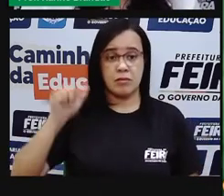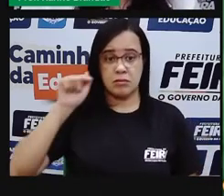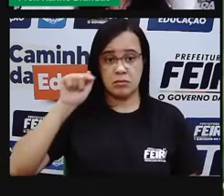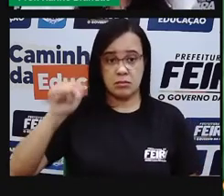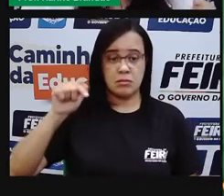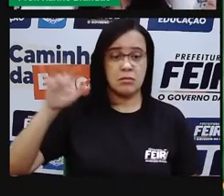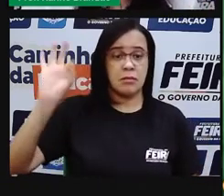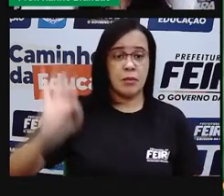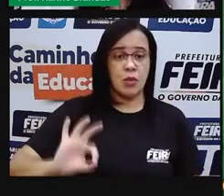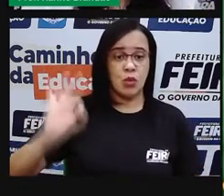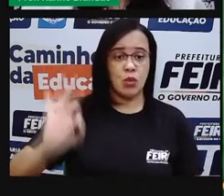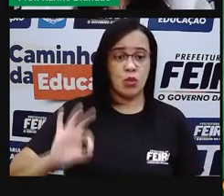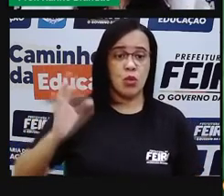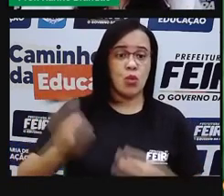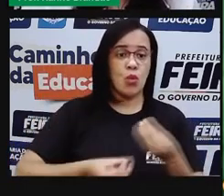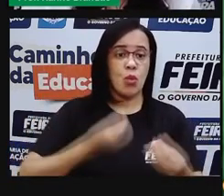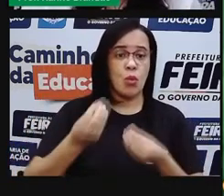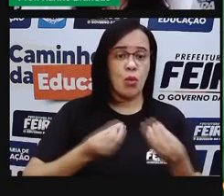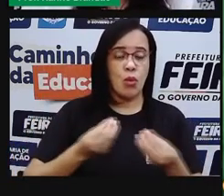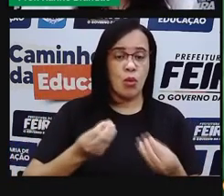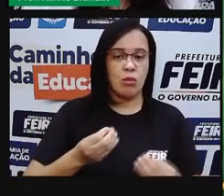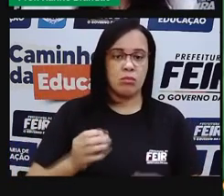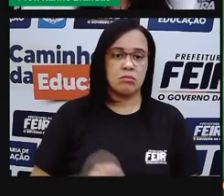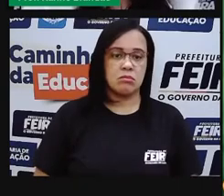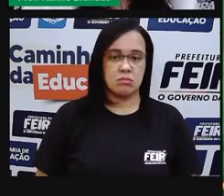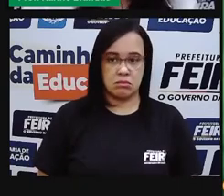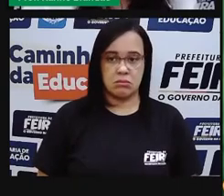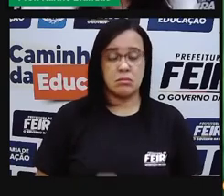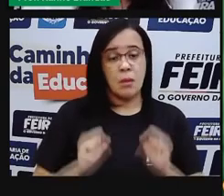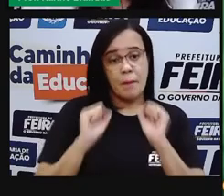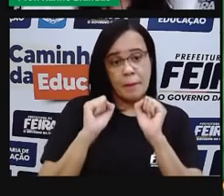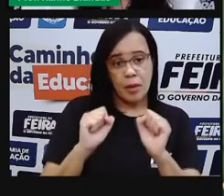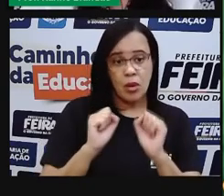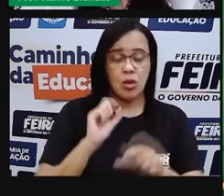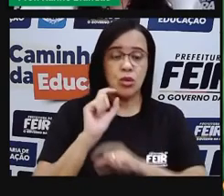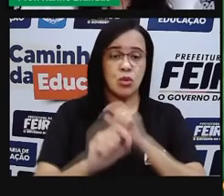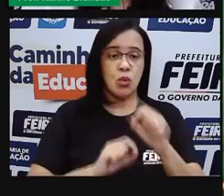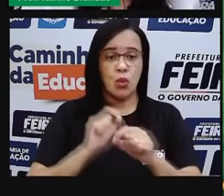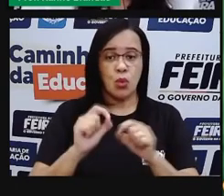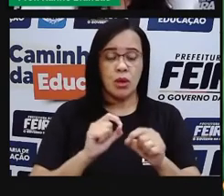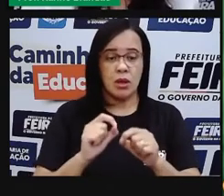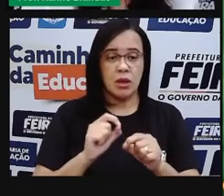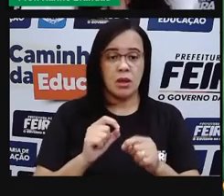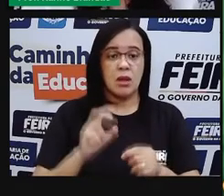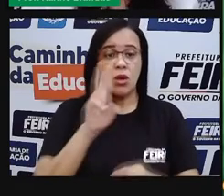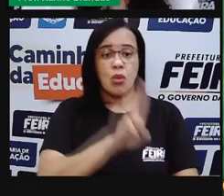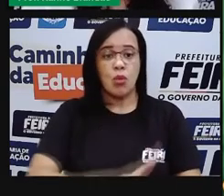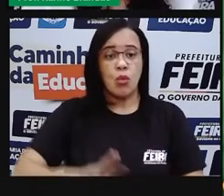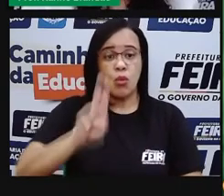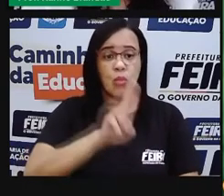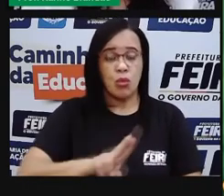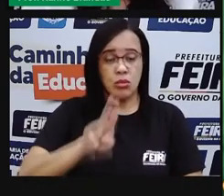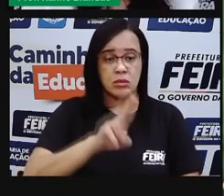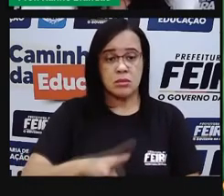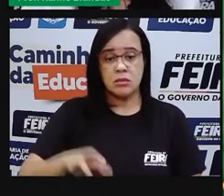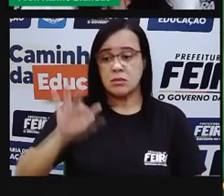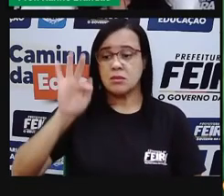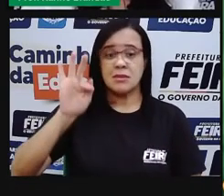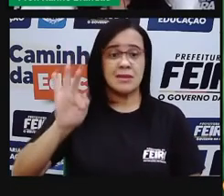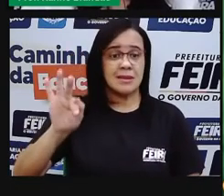doce que nós, seres humanos, podemos ter acesso no nosso planeta, 70% dessa água,